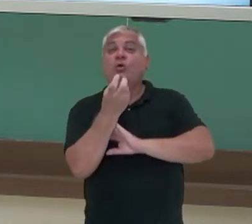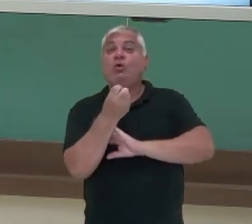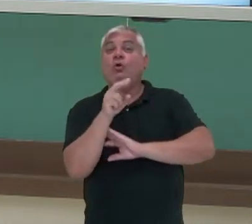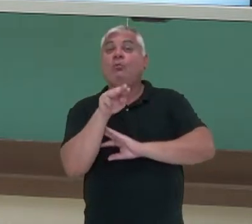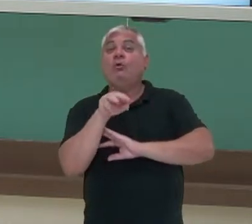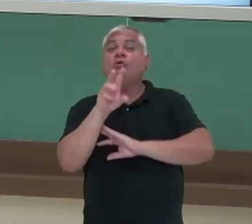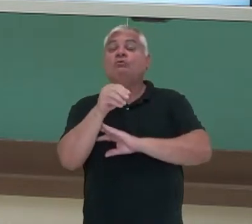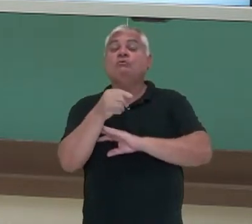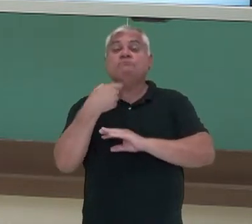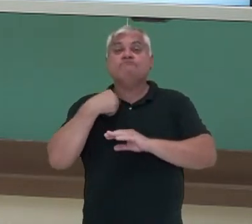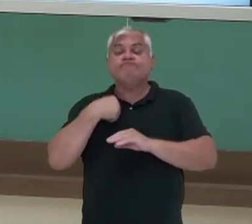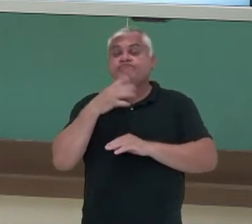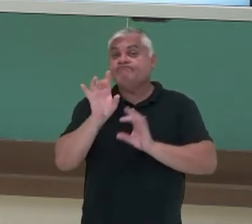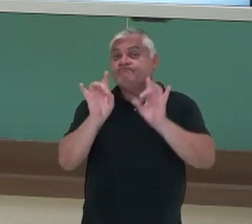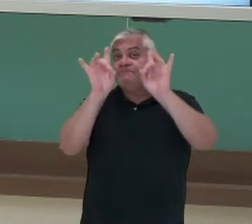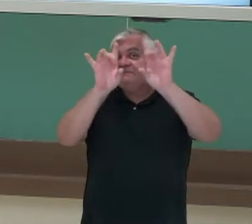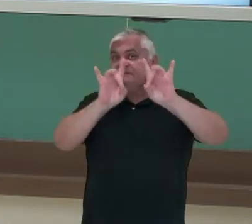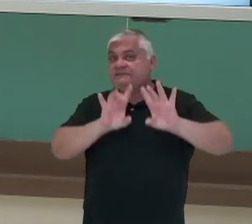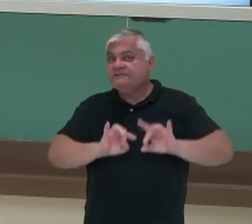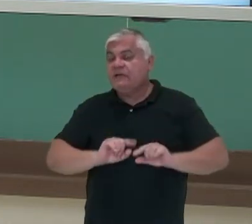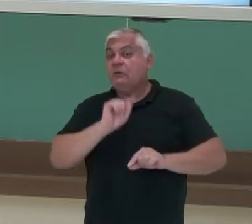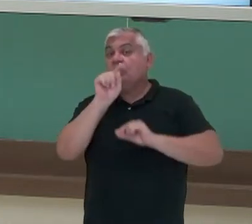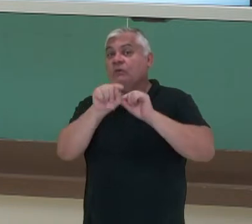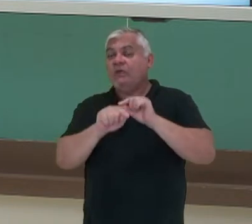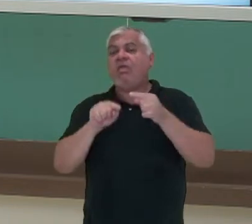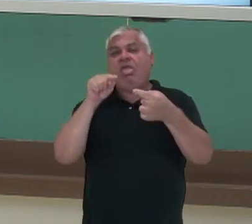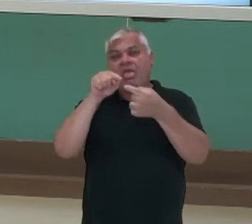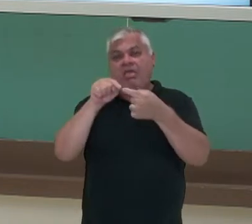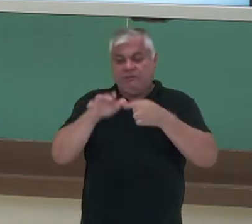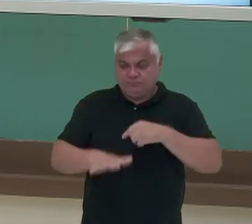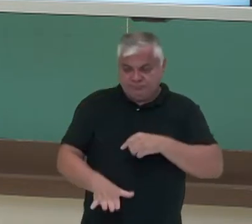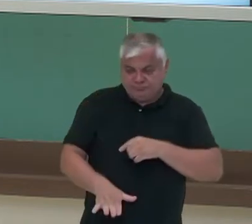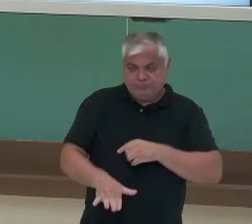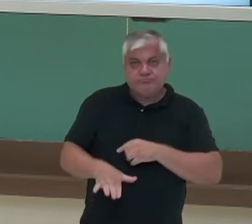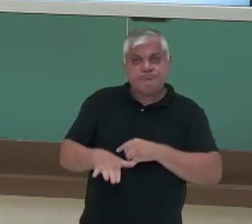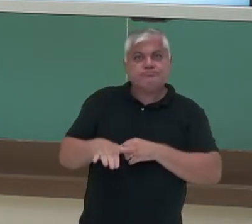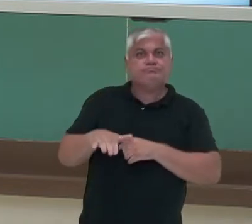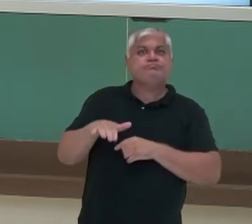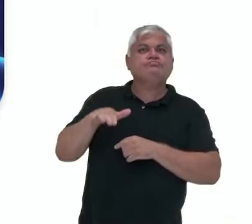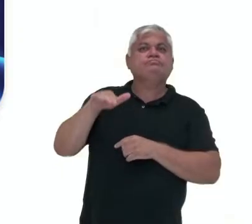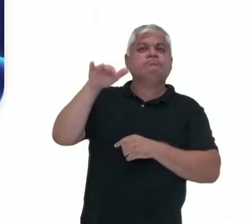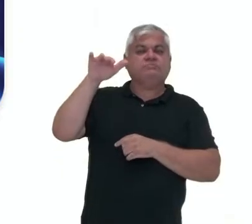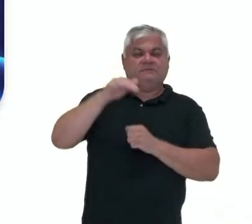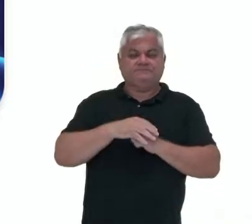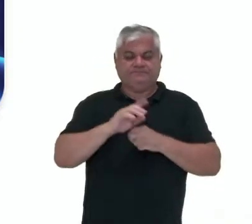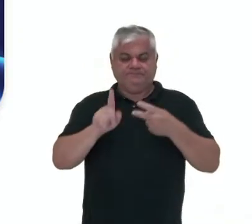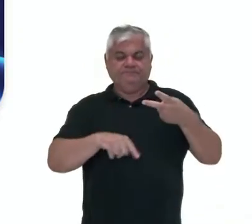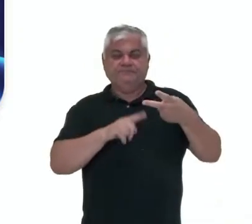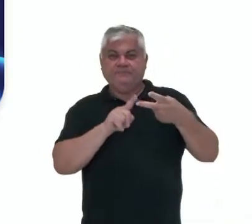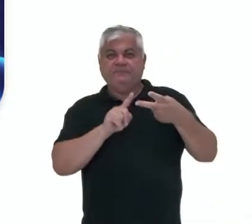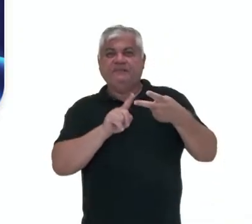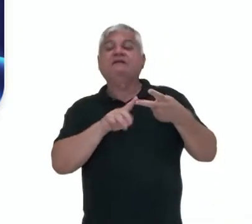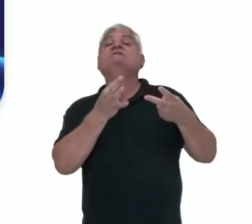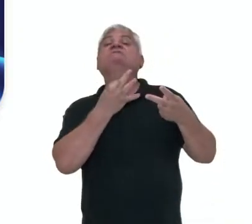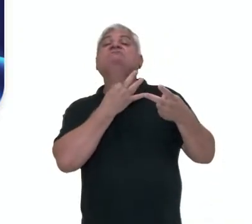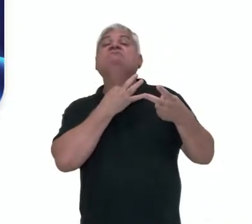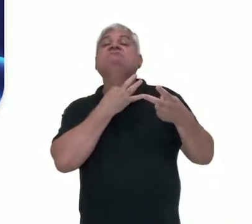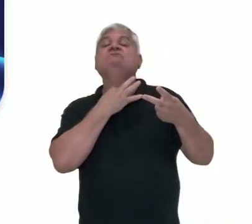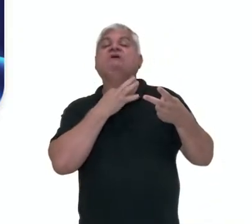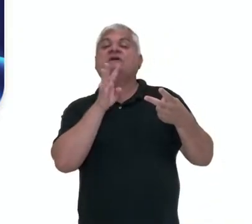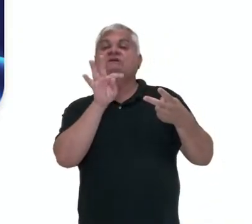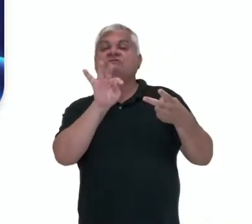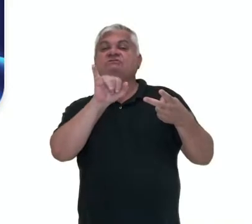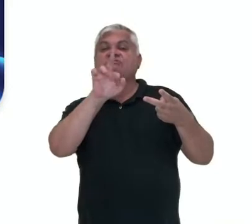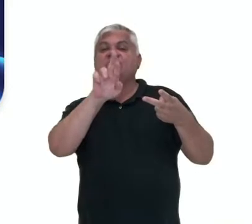hormônios específicos está relacionado com a questão do crescimento do indivíduo. Tireoide, está localizado aqui